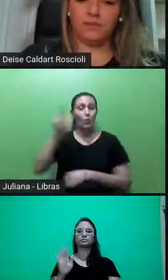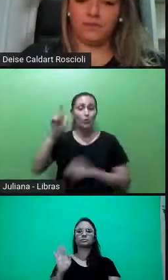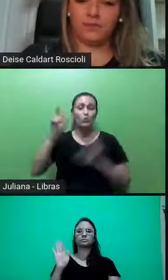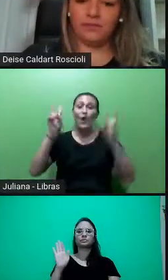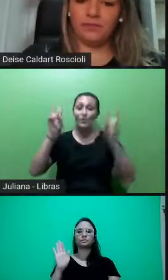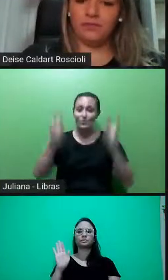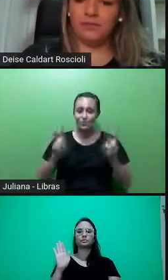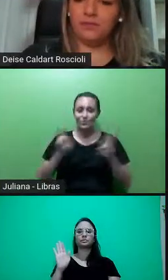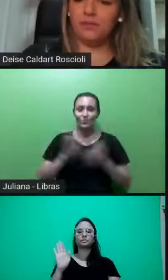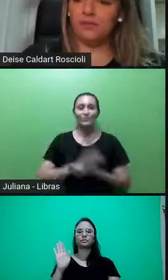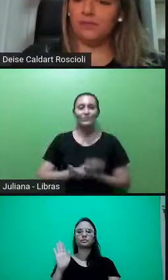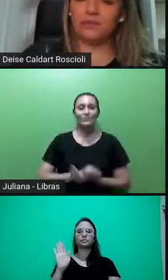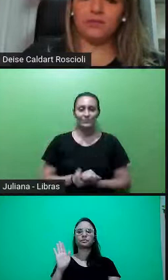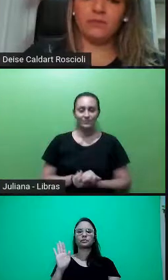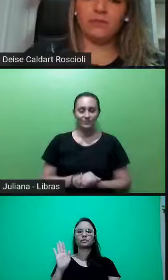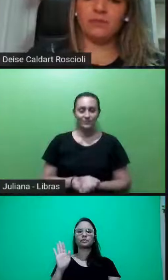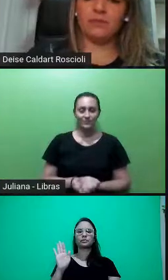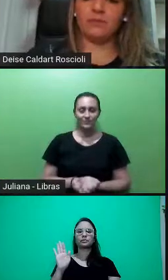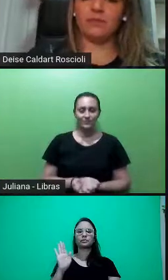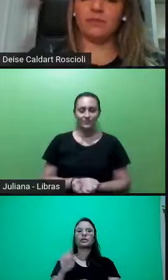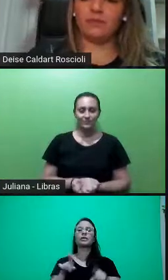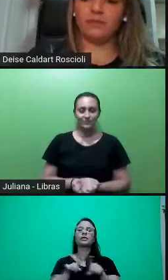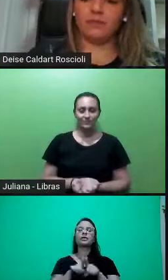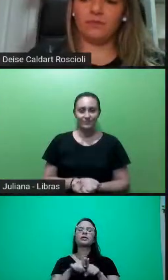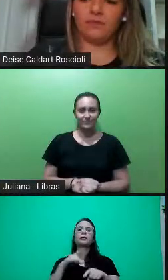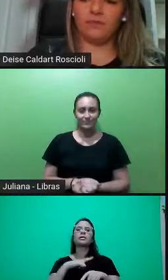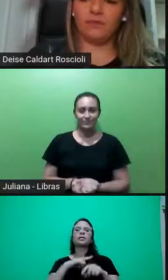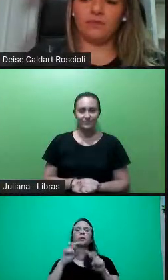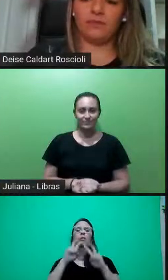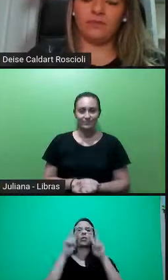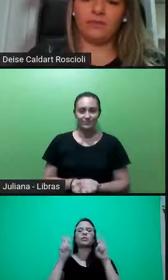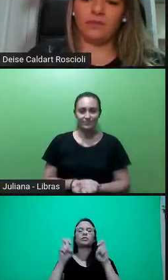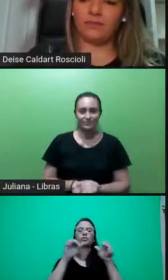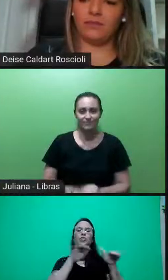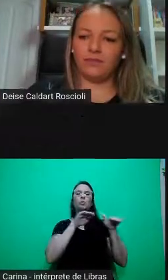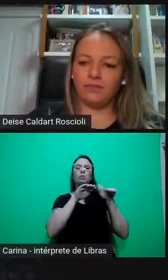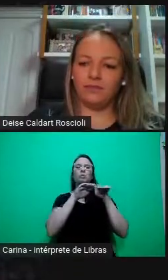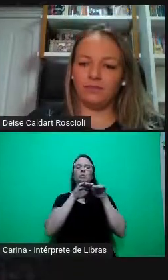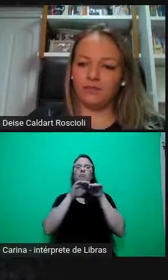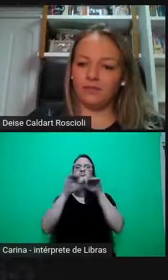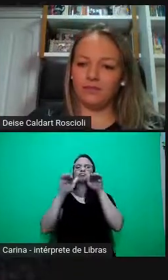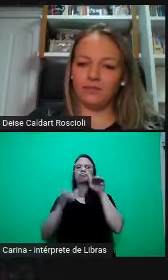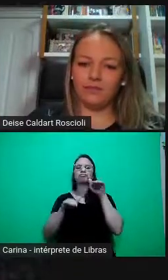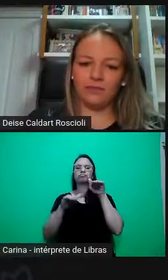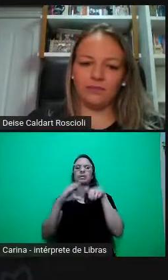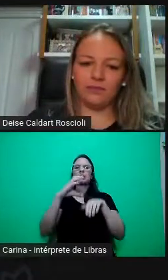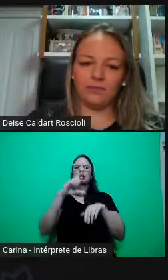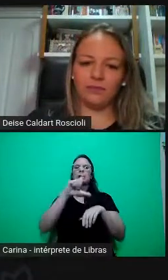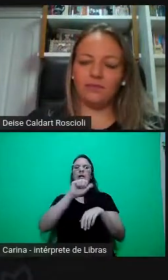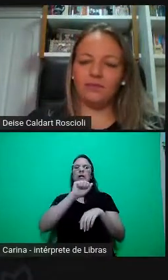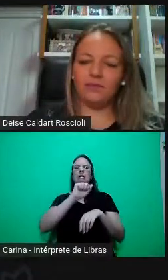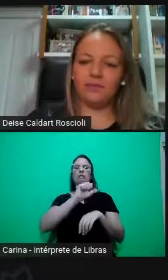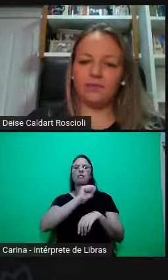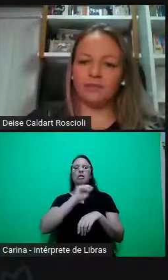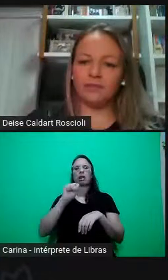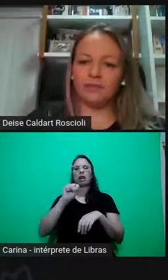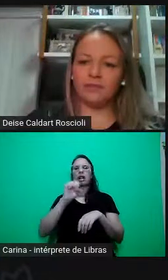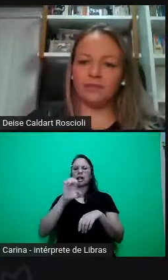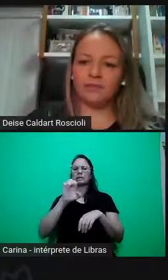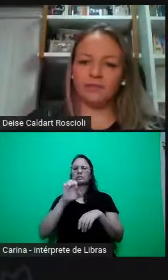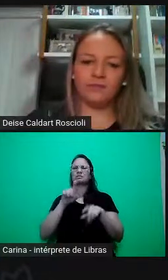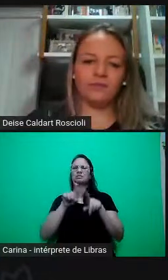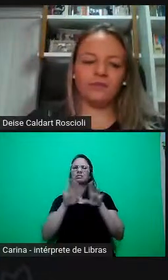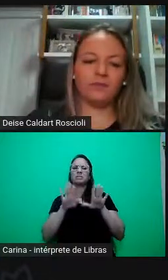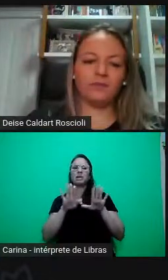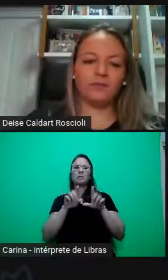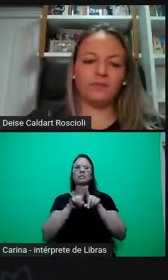classe, que eu escuto, às vezes, muito, as pessoas dizendo isso. Ah, mas a pessoa sofreu o